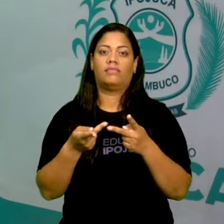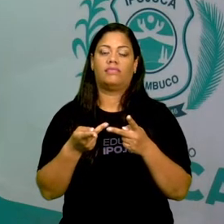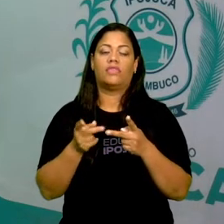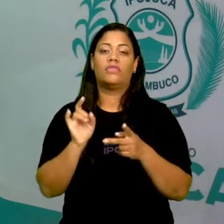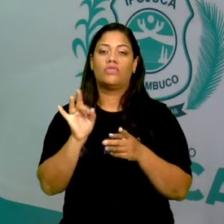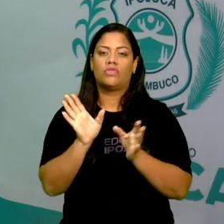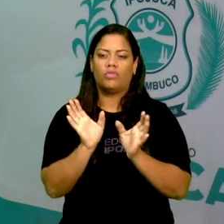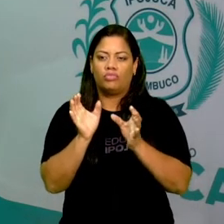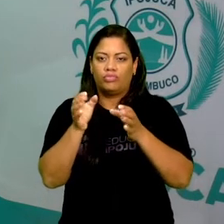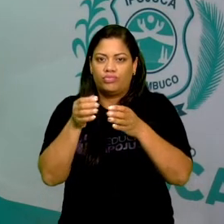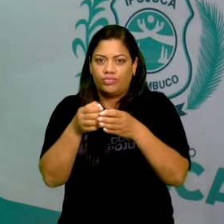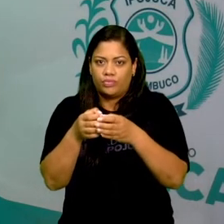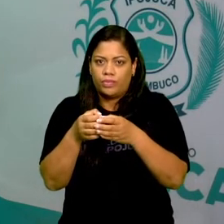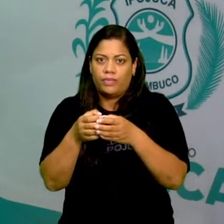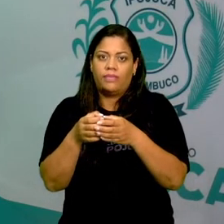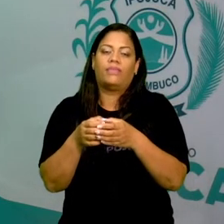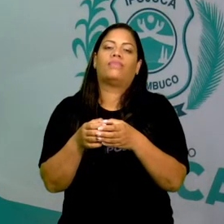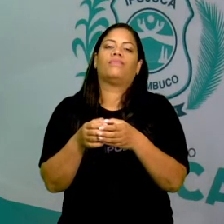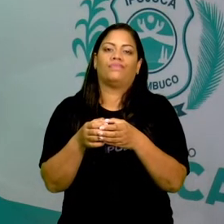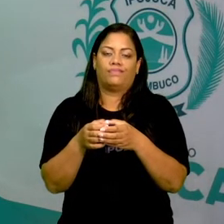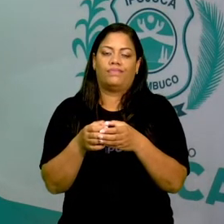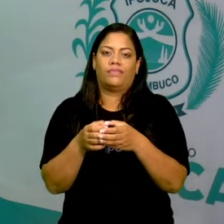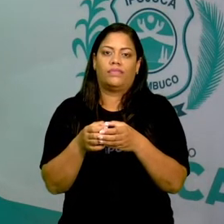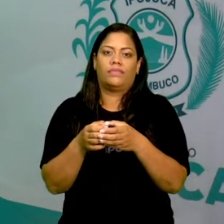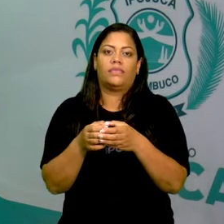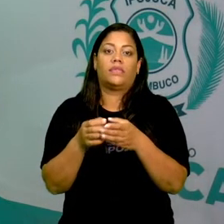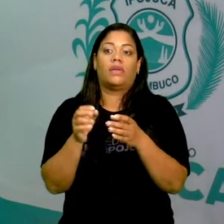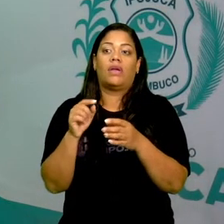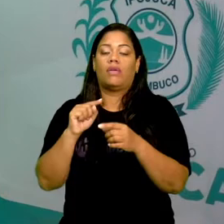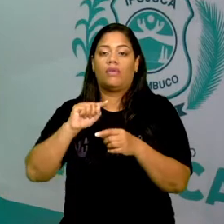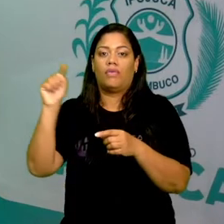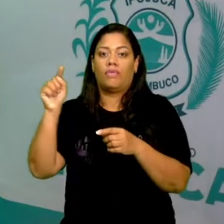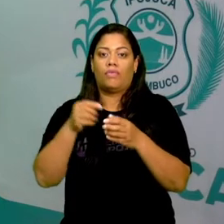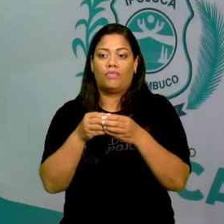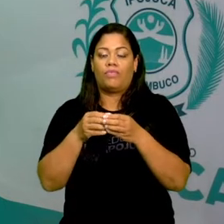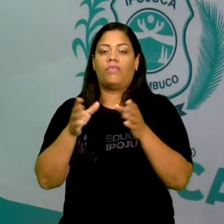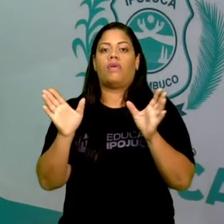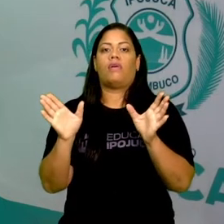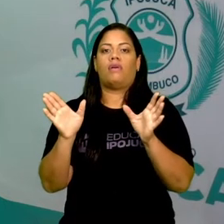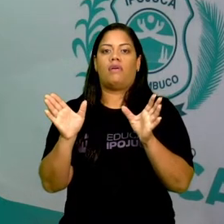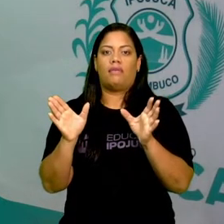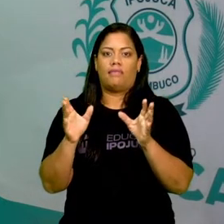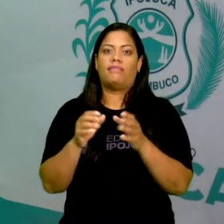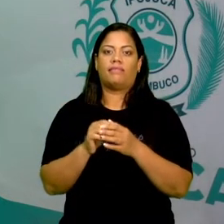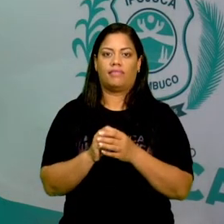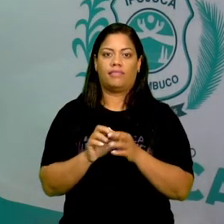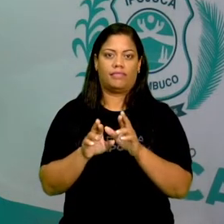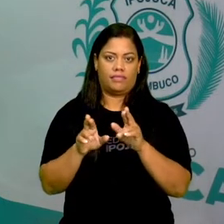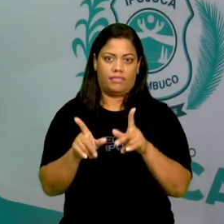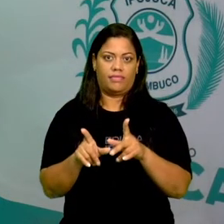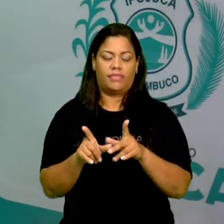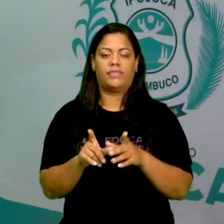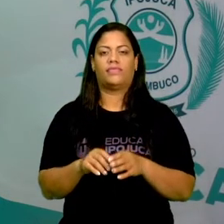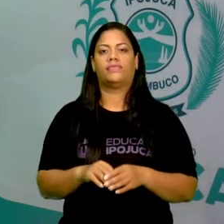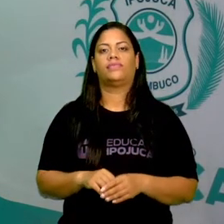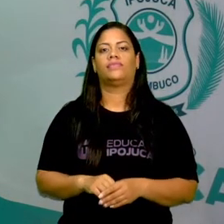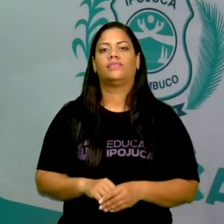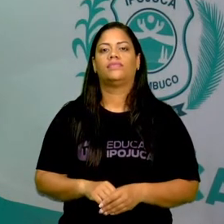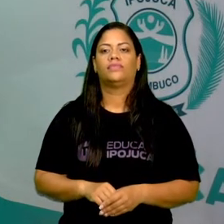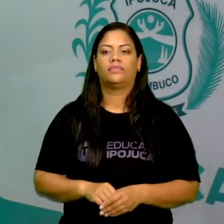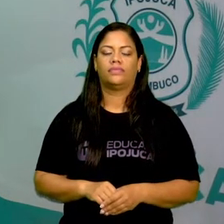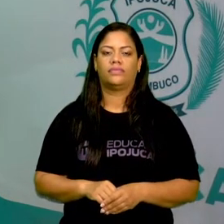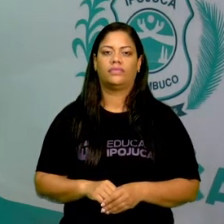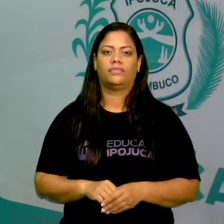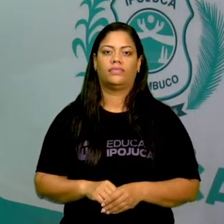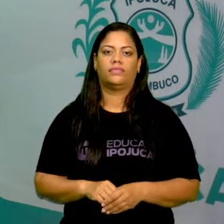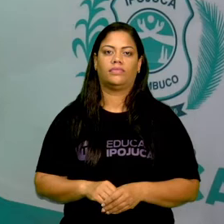mais fechado. Não vai ser mais aberto como é na palavra cipó e fubá que recebeu o acento